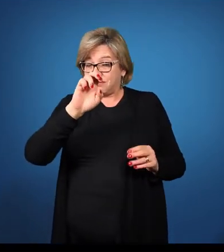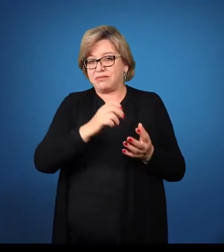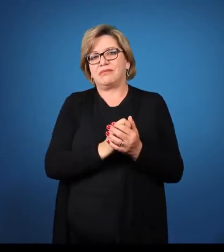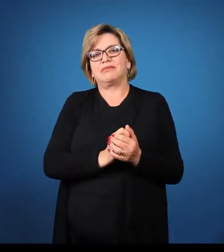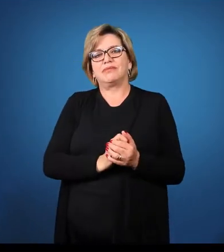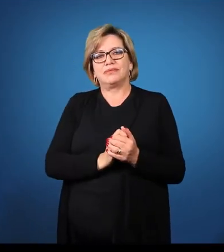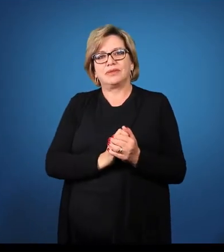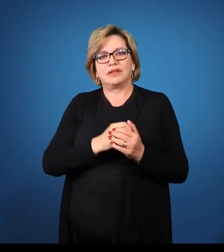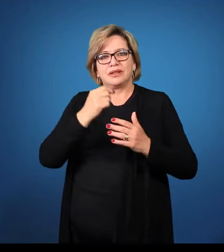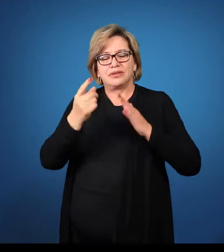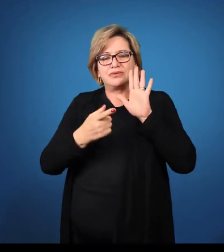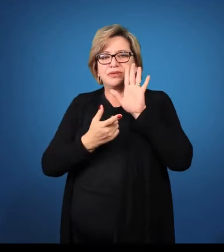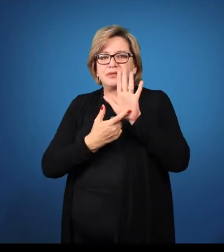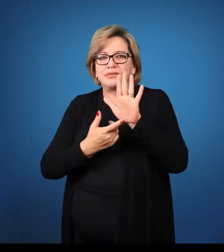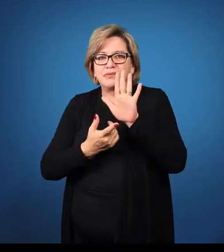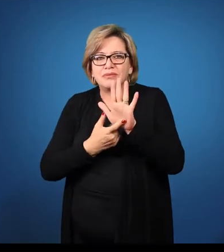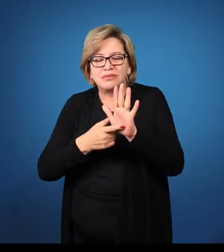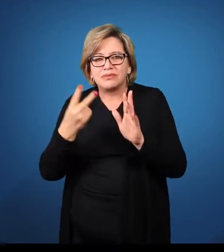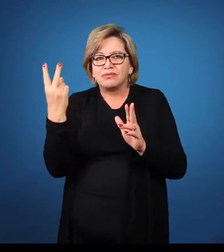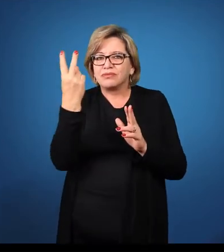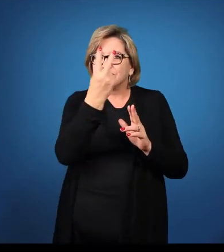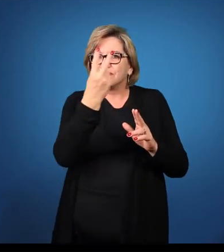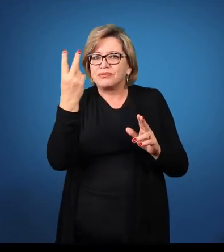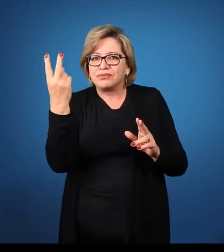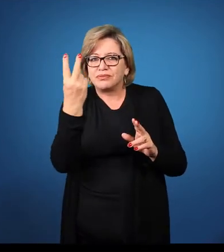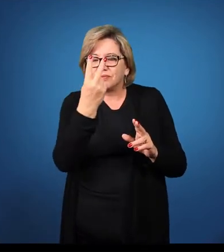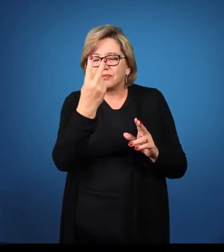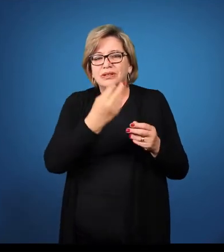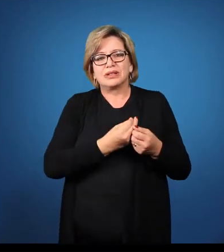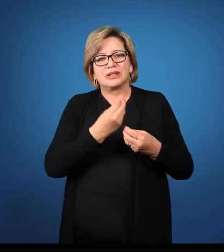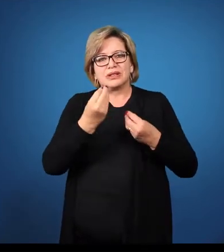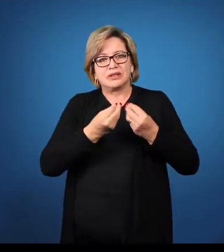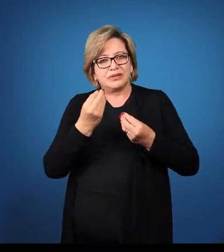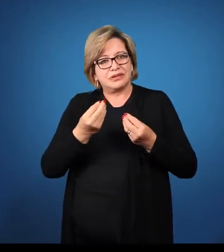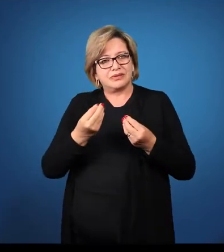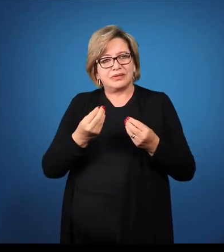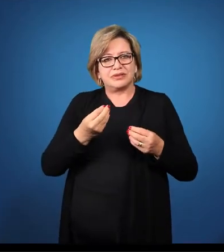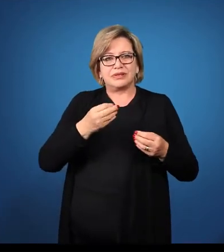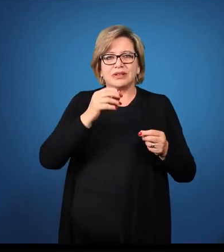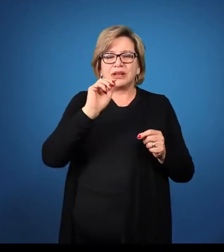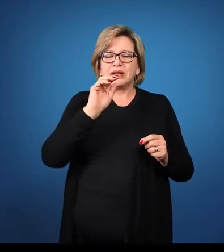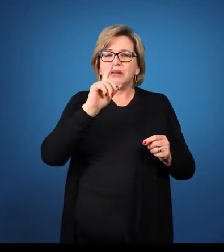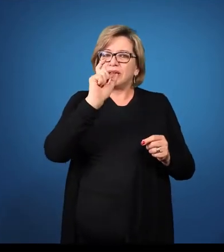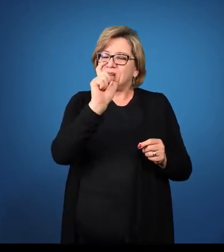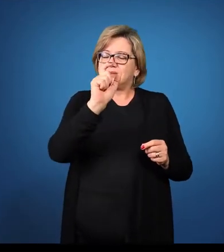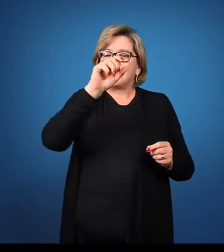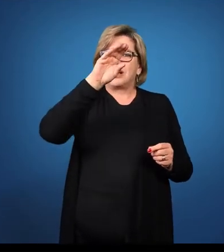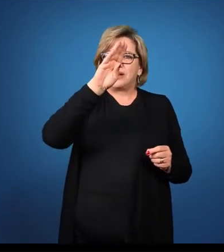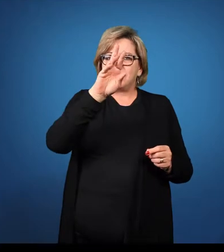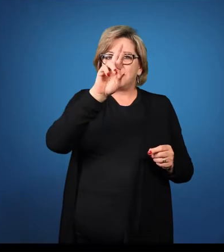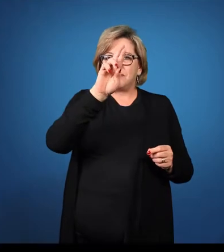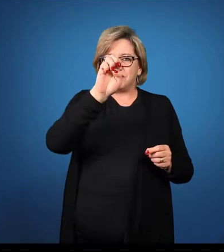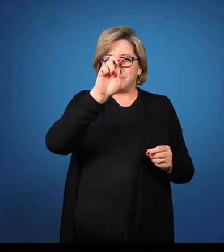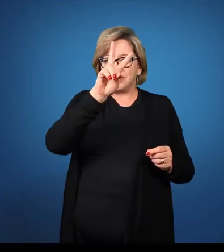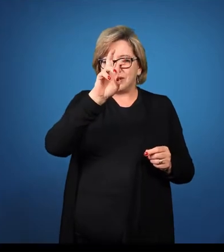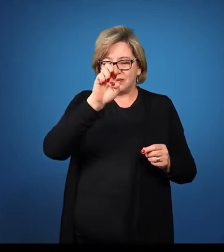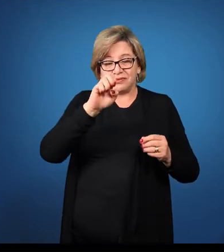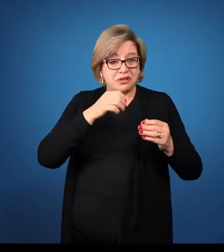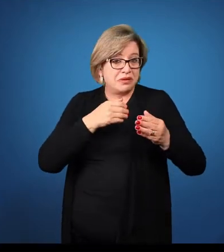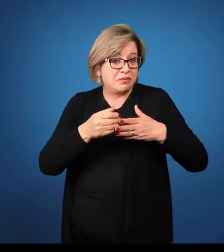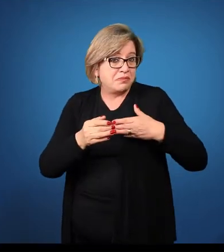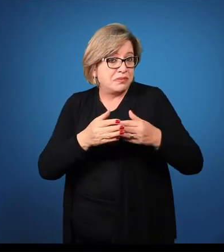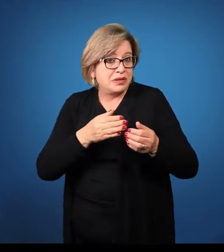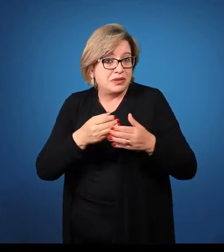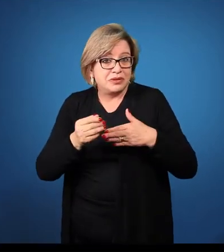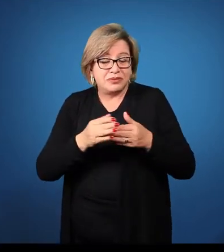Ao apresentar desta forma, está dizendo, a forma breve, tanto será usada